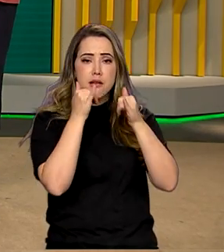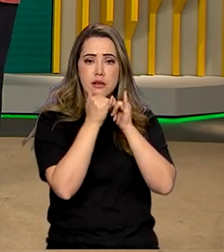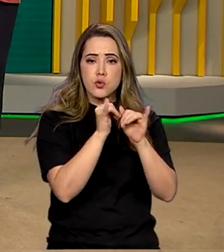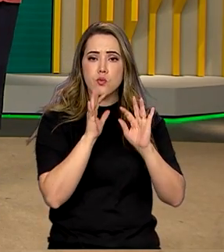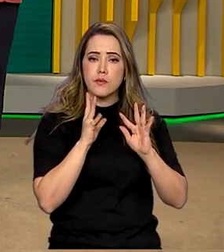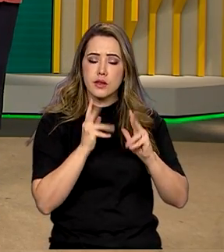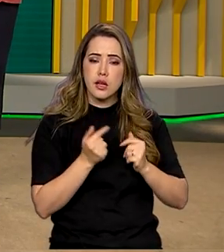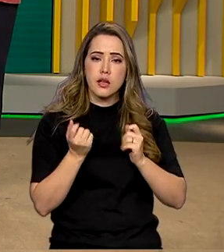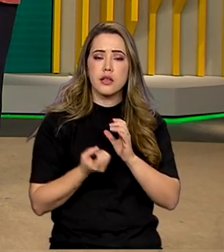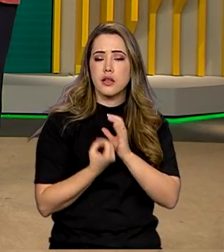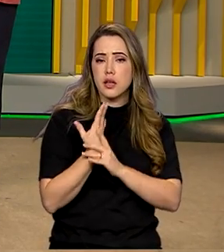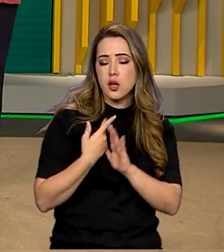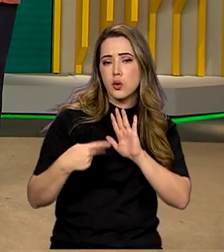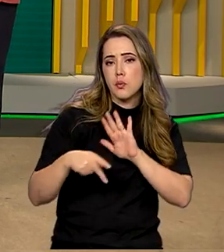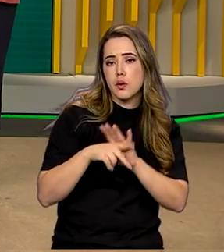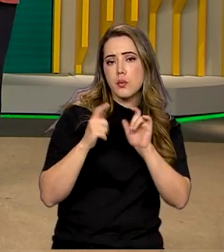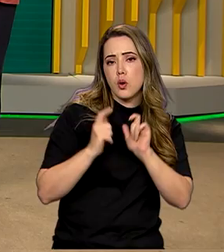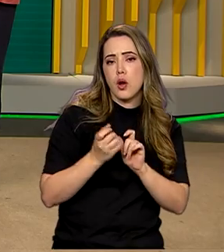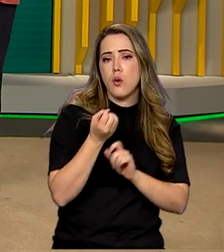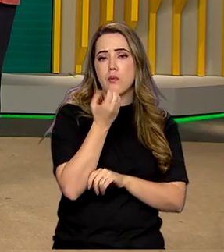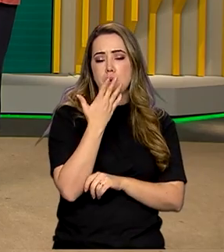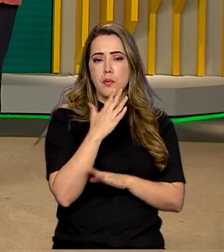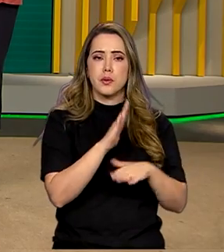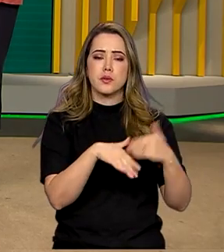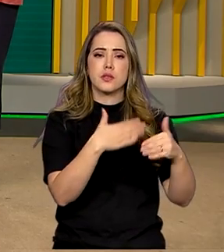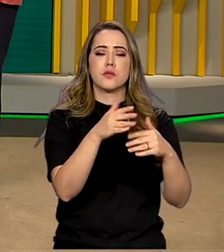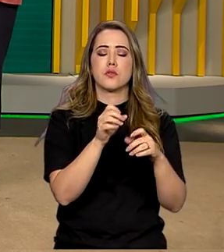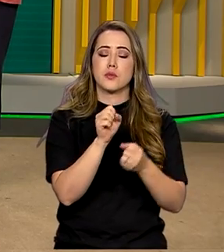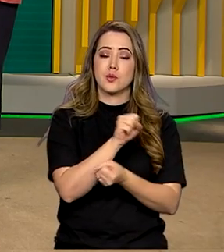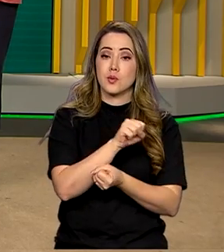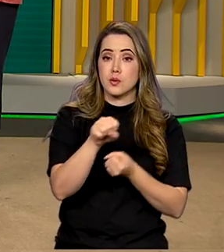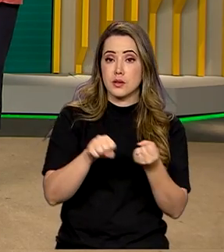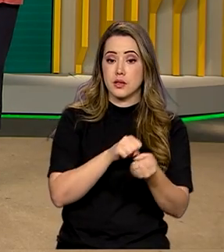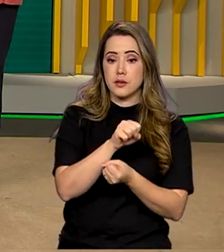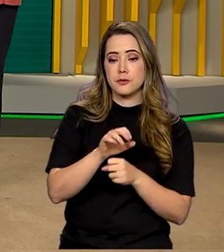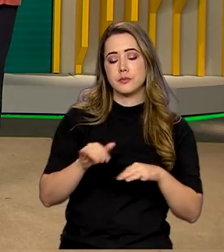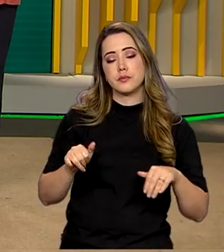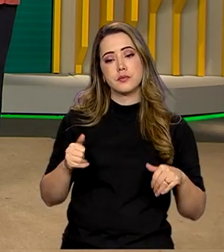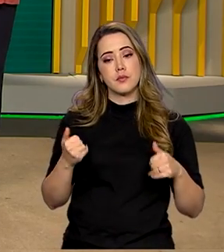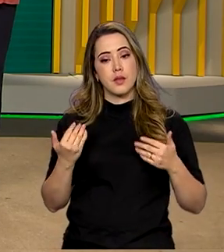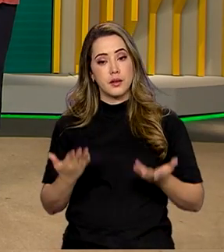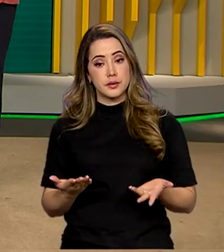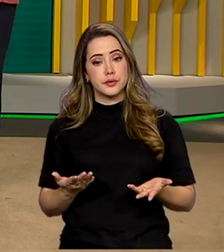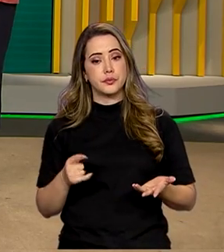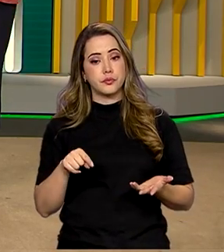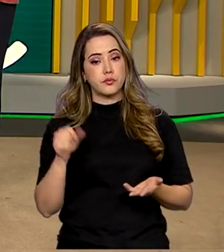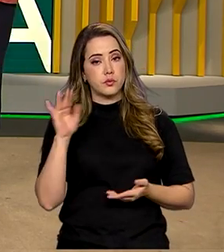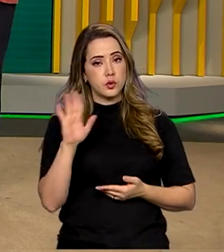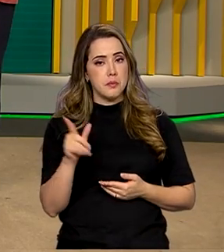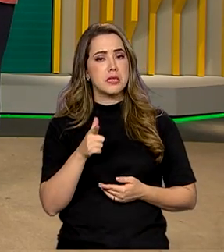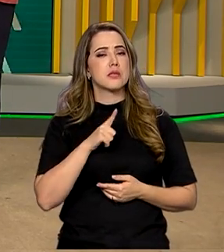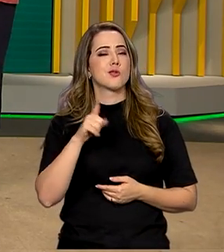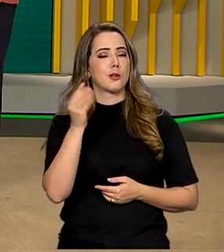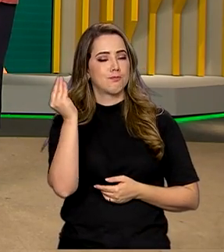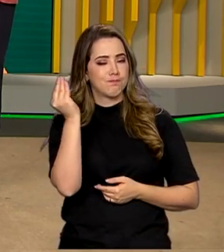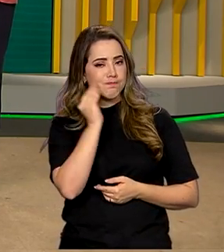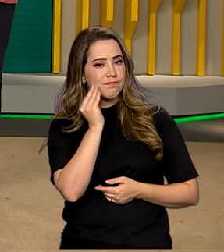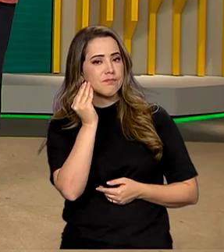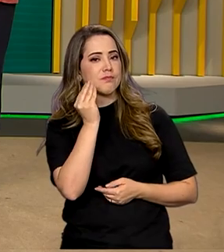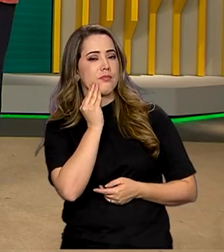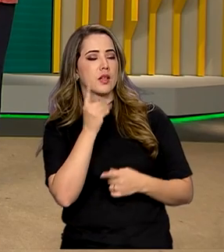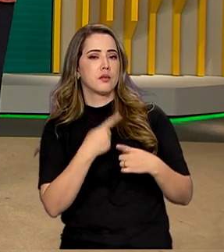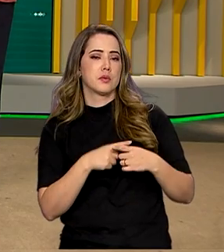criando um ambiente favorável para o desenvolvimento sustentável. E nisso, Roberto, o Brasil tem uma larga experiência por conta da